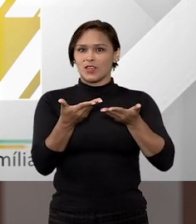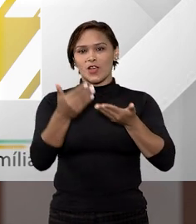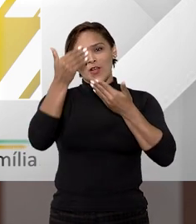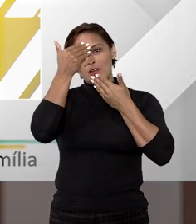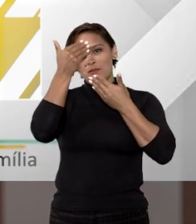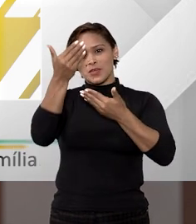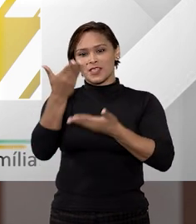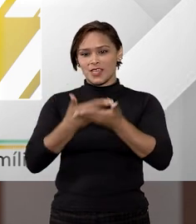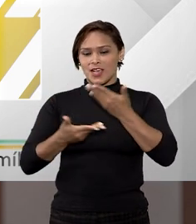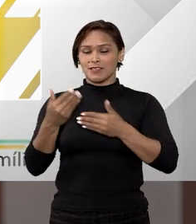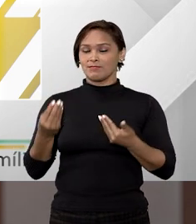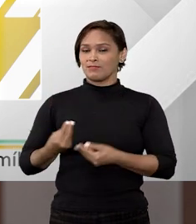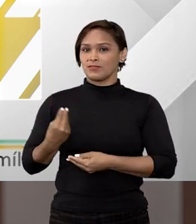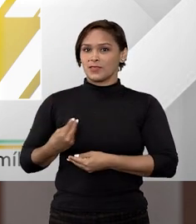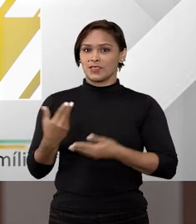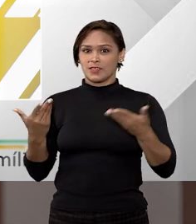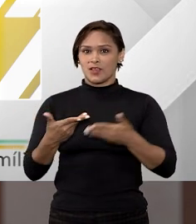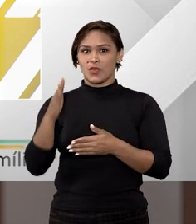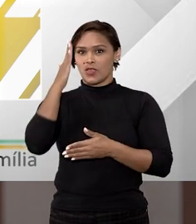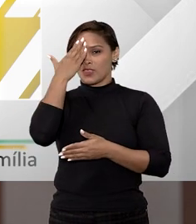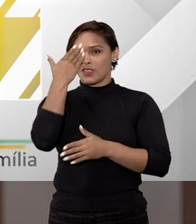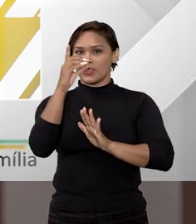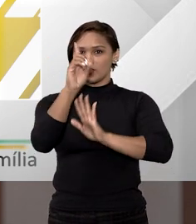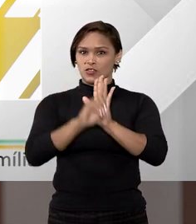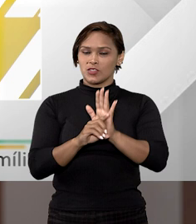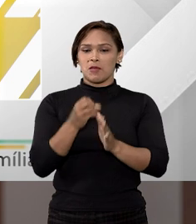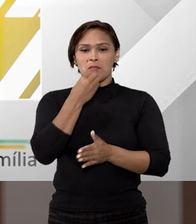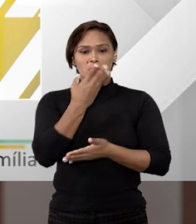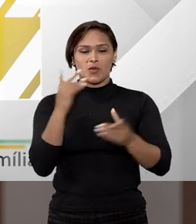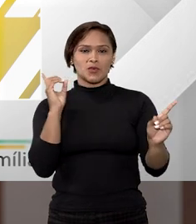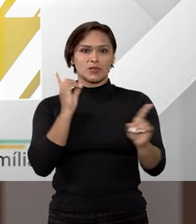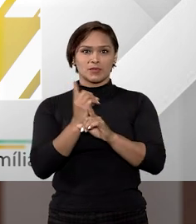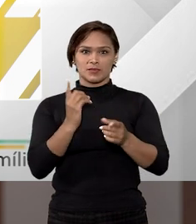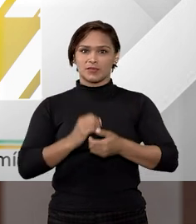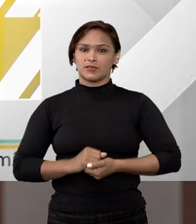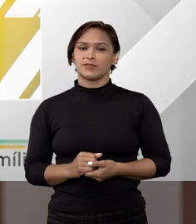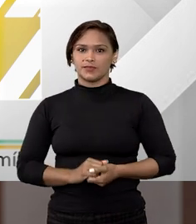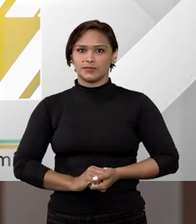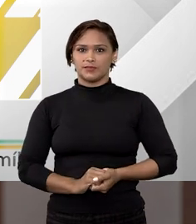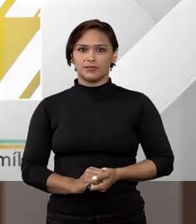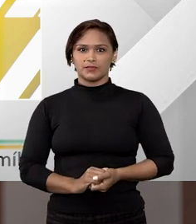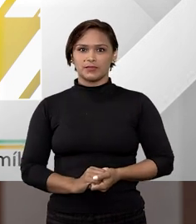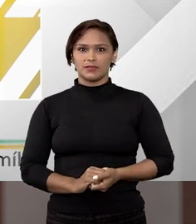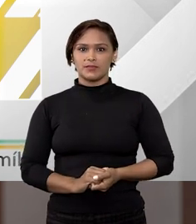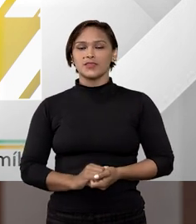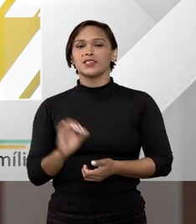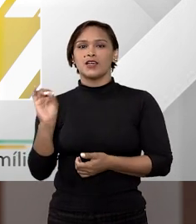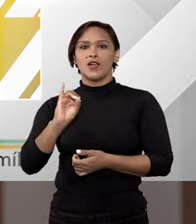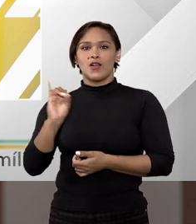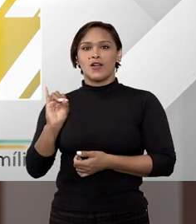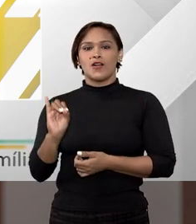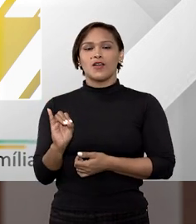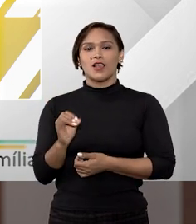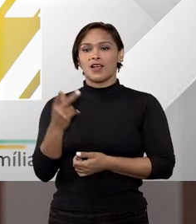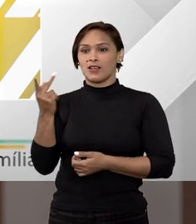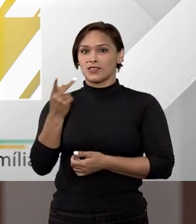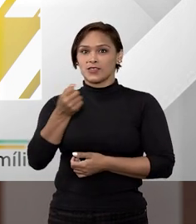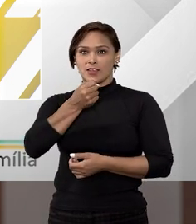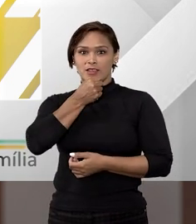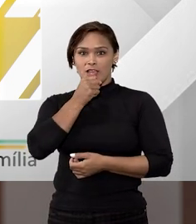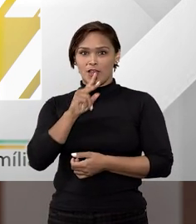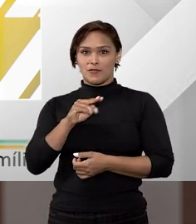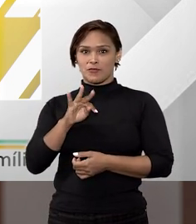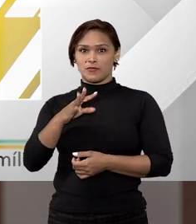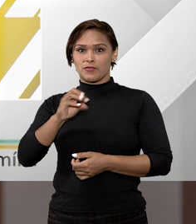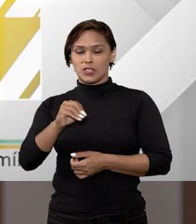muito obrigada por estar aqui com a gente no Entender Direito. Grande satisfação tê-la aqui conosco. Olá, Fátima, Tiago,